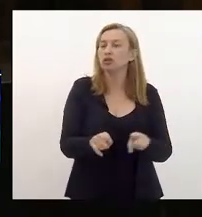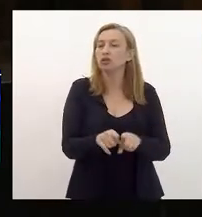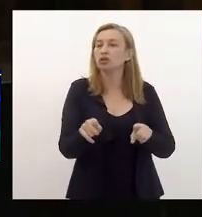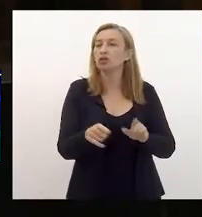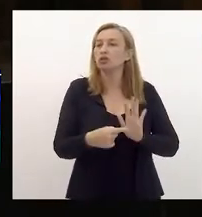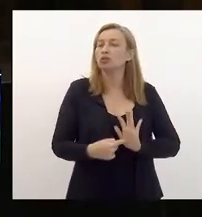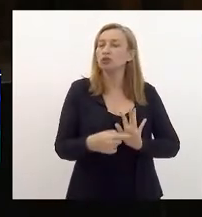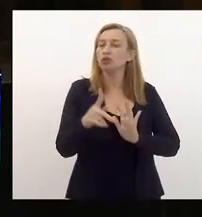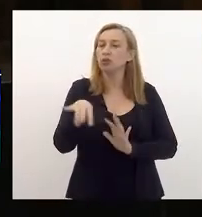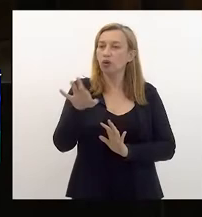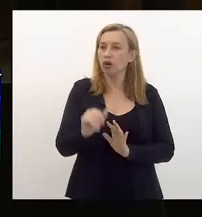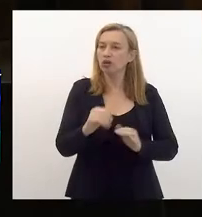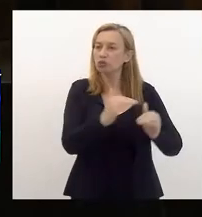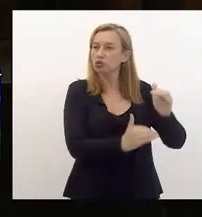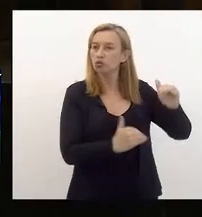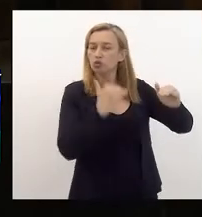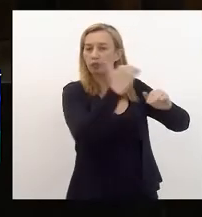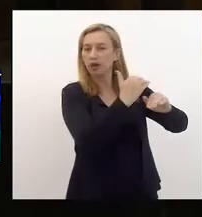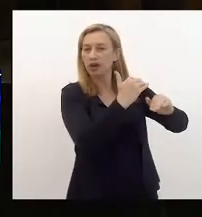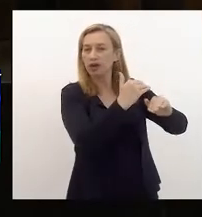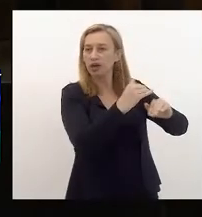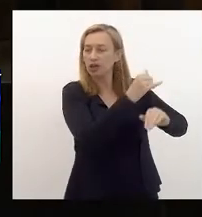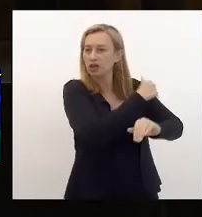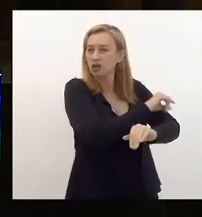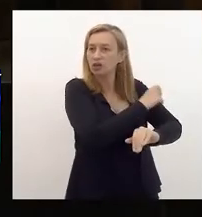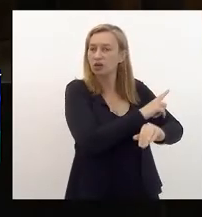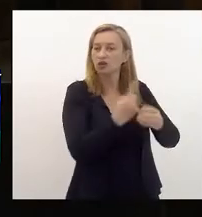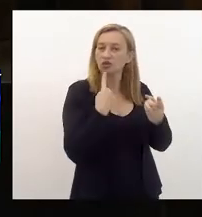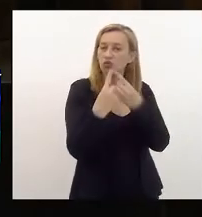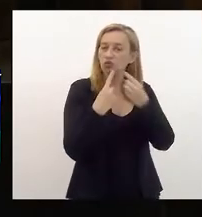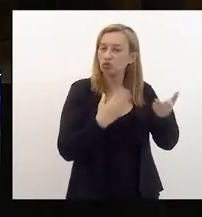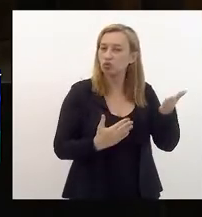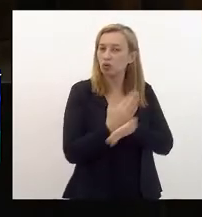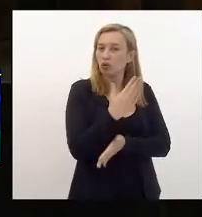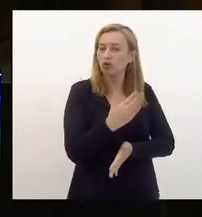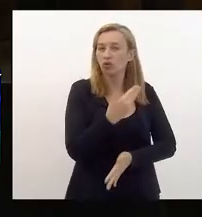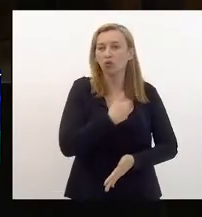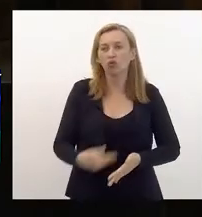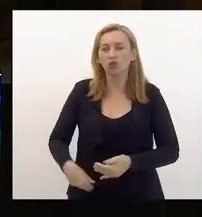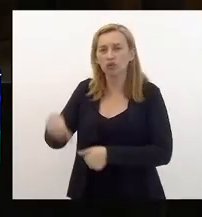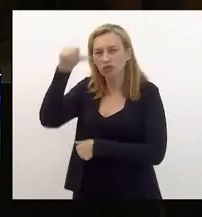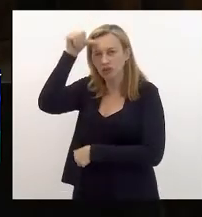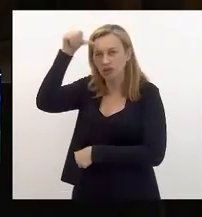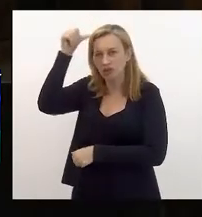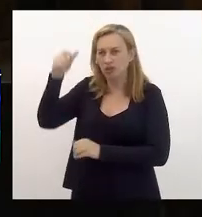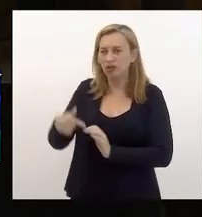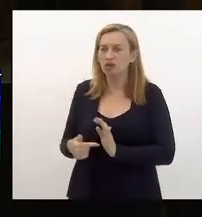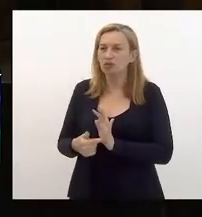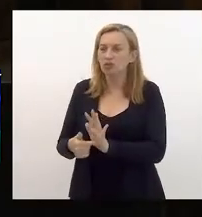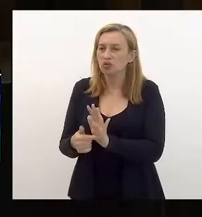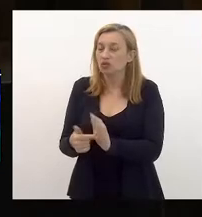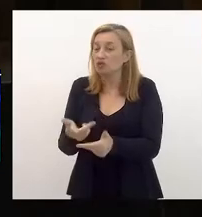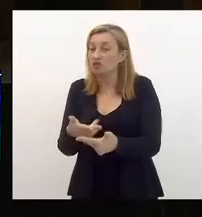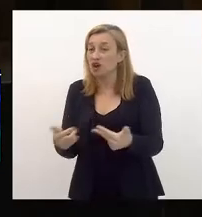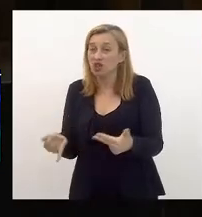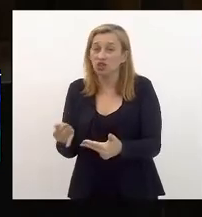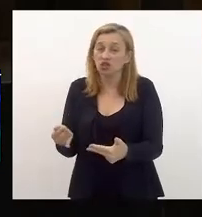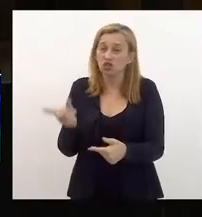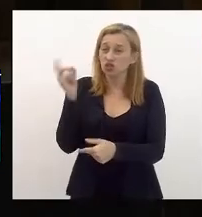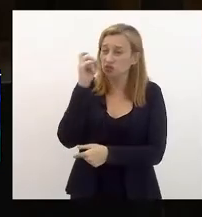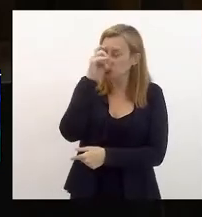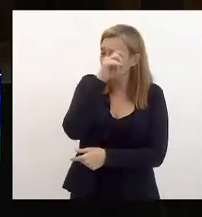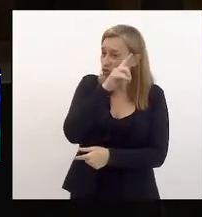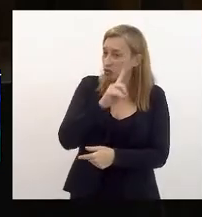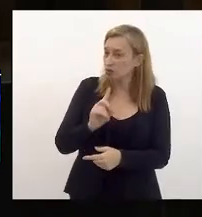Supera Rio, que essa casa discutiu, que essa casa aprovou. O governo Cláudio Castro tem mostrado uma série de dificuldades para